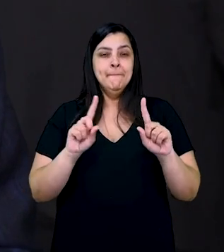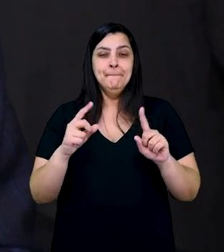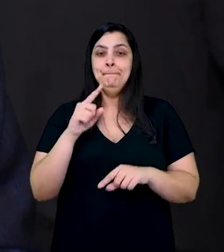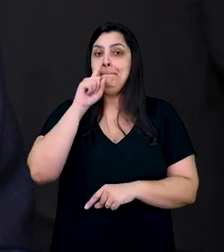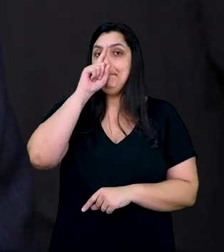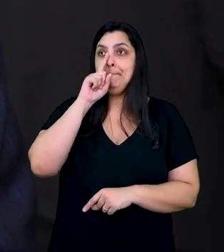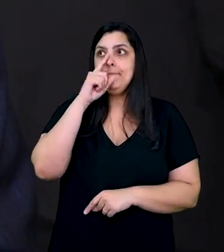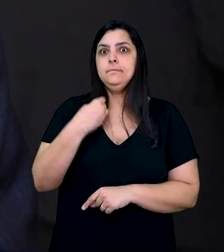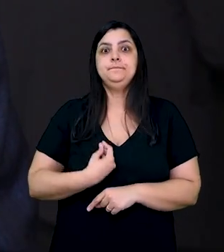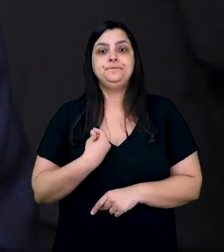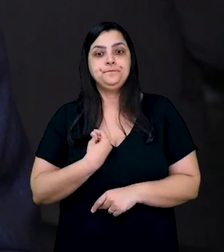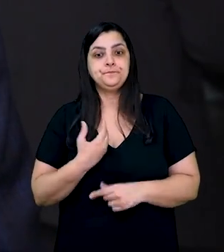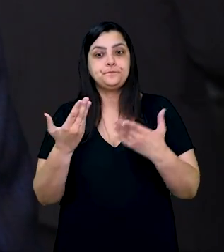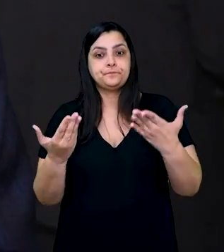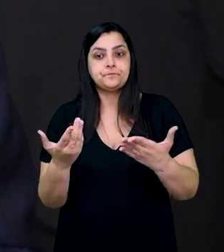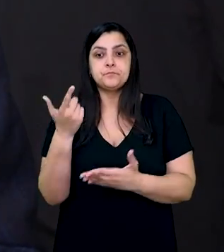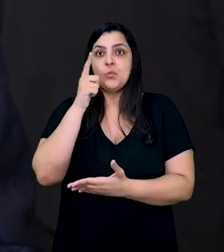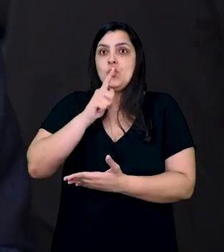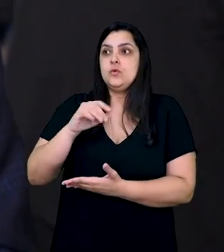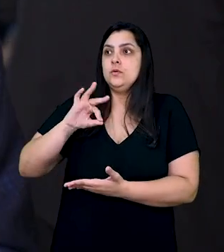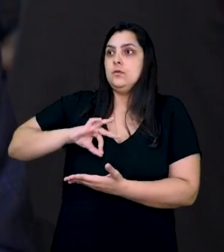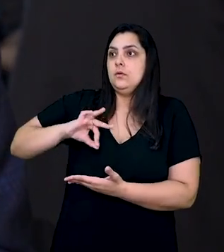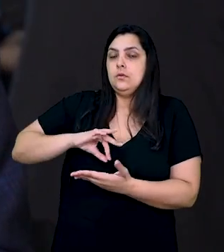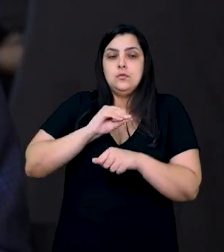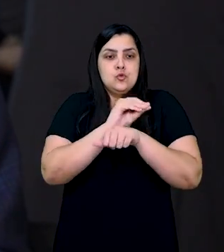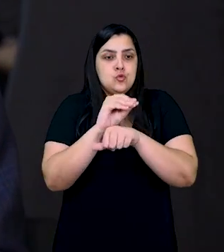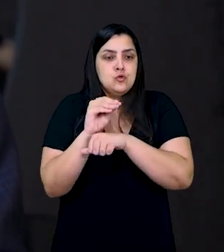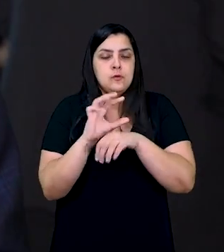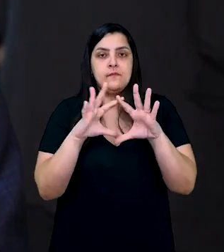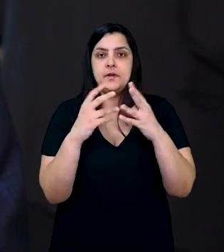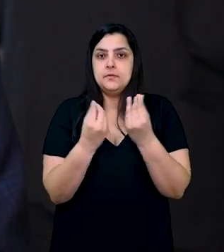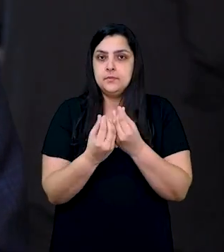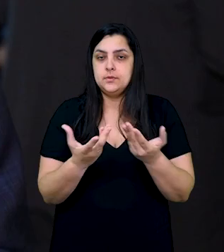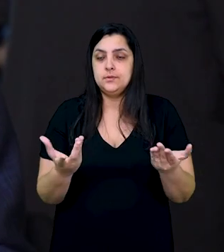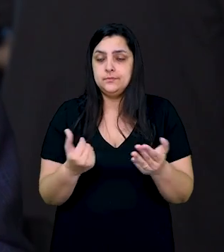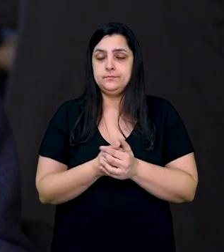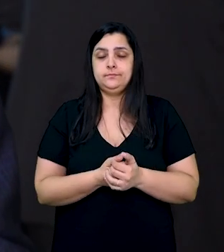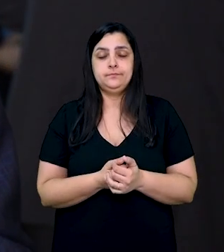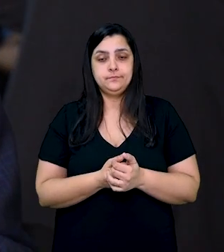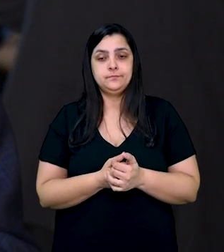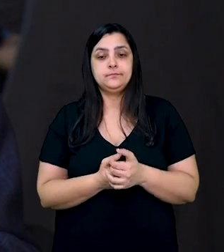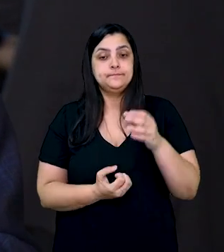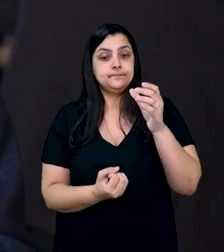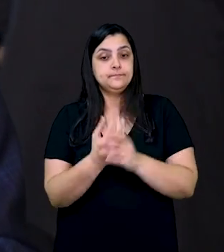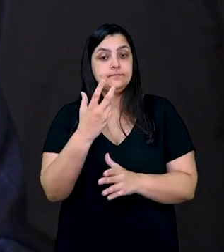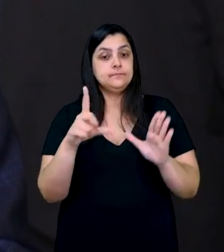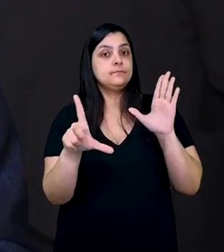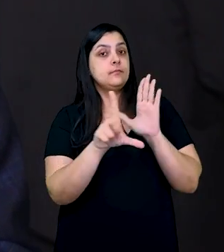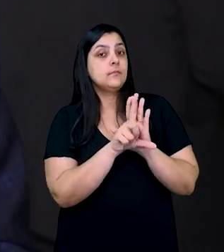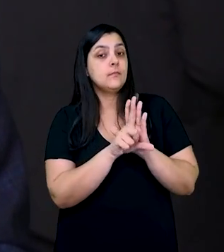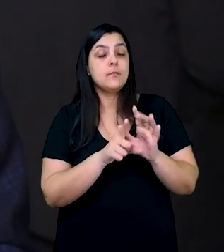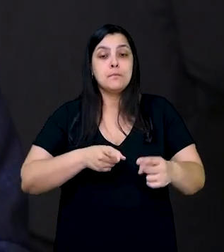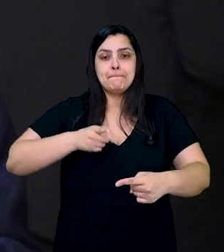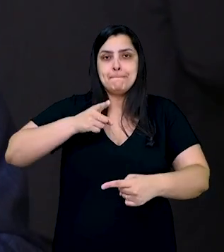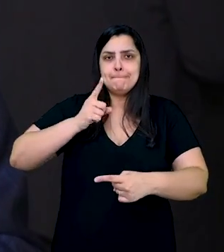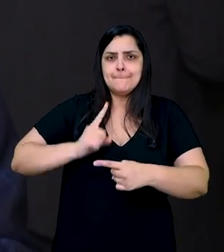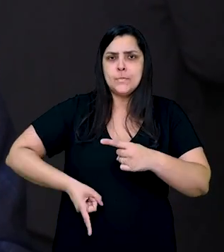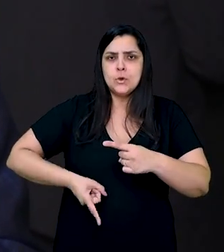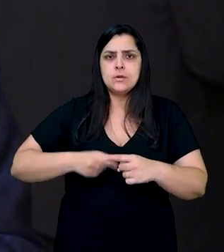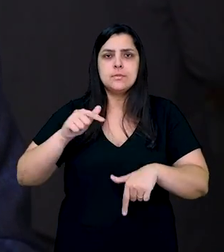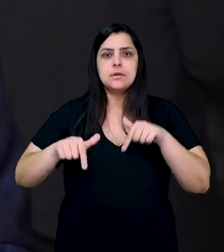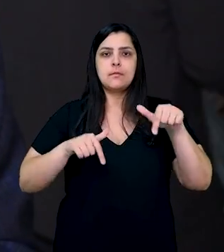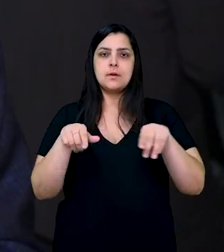não precisem correr risco de vida para prover o seu próprio sustento e suas famílias, implementação da legislação que